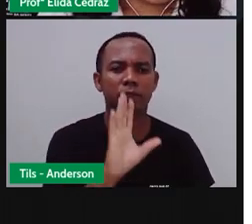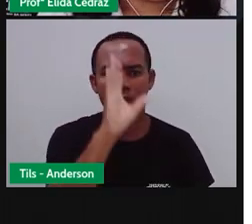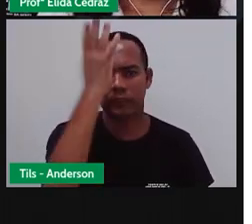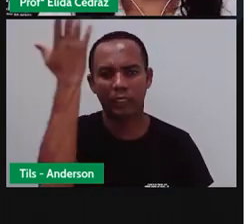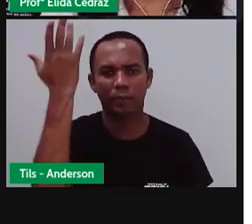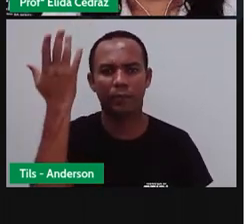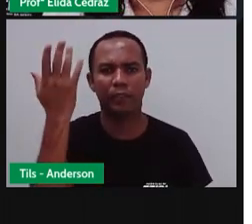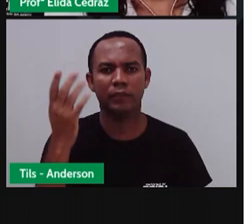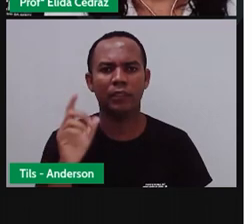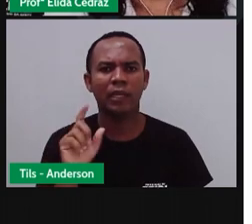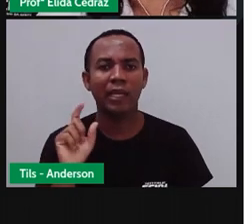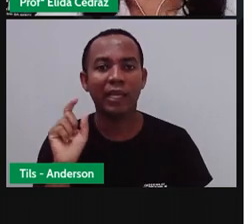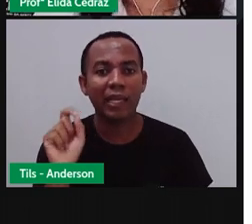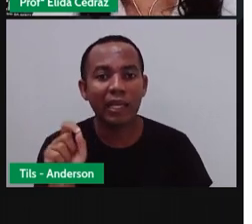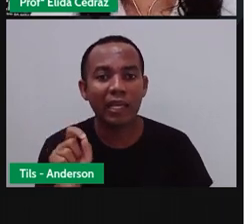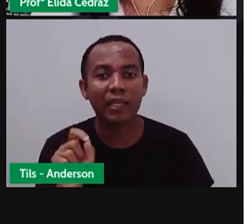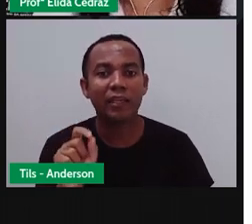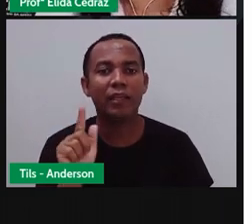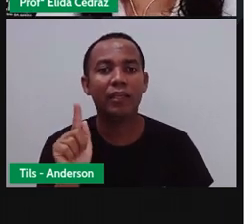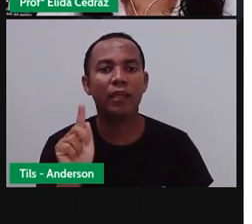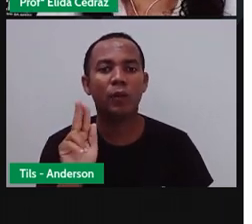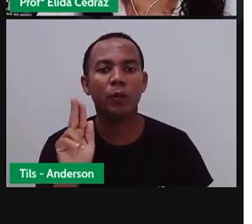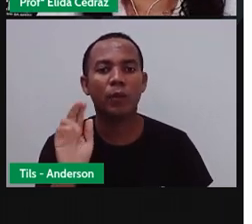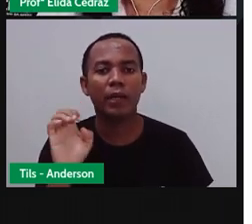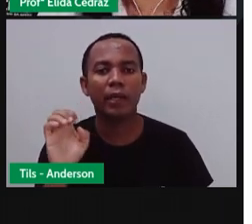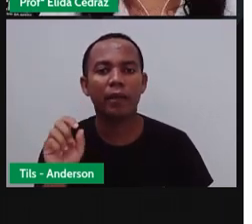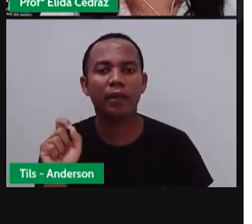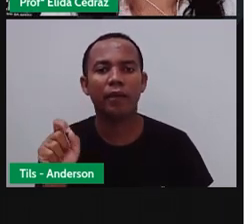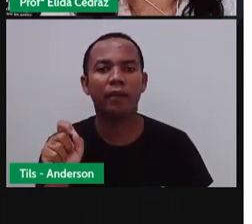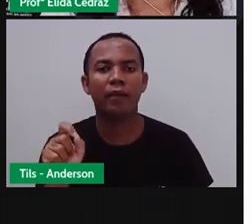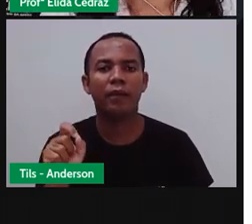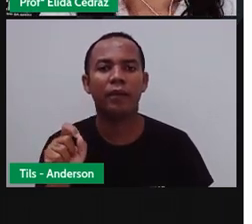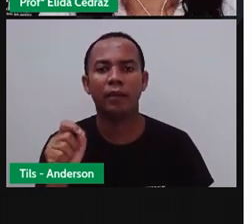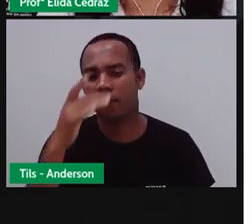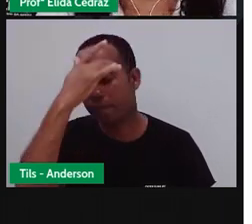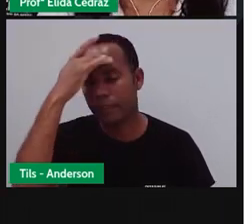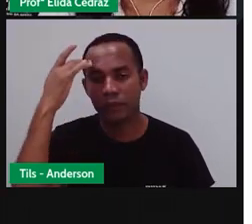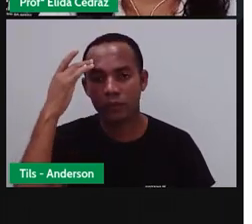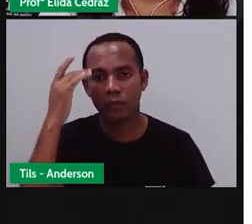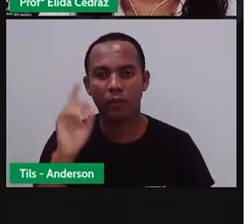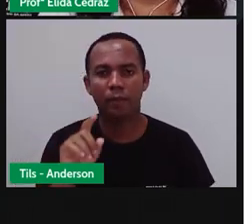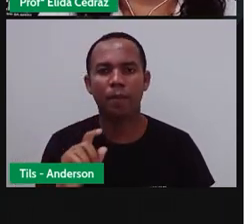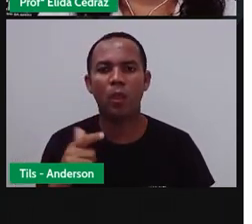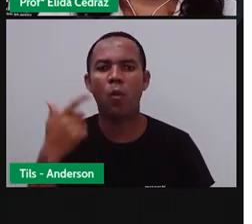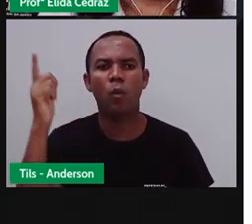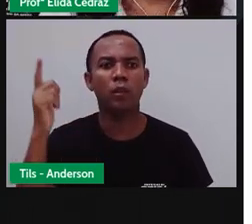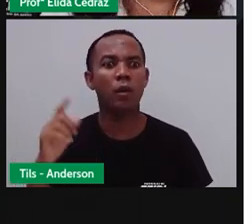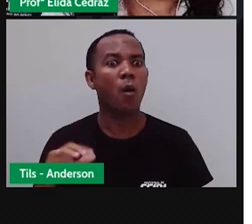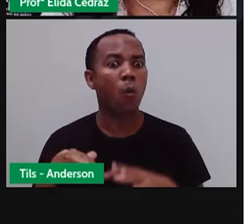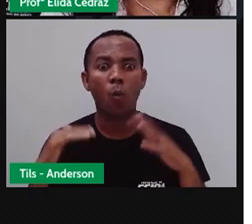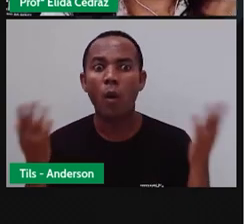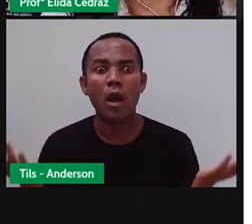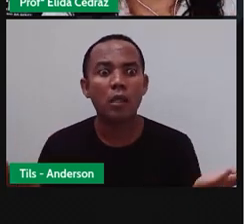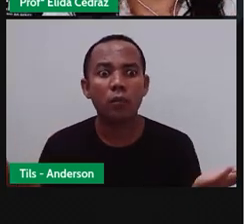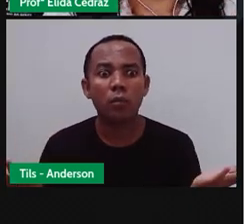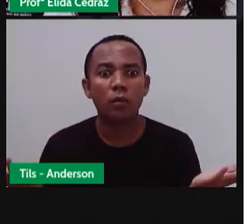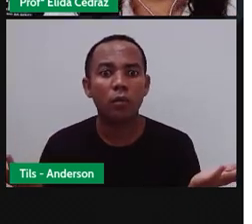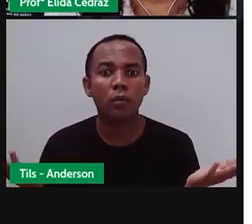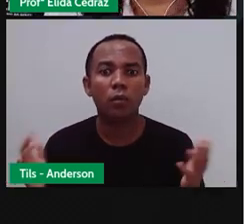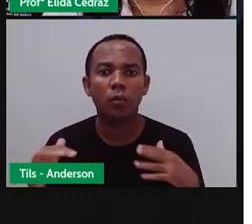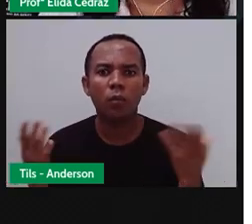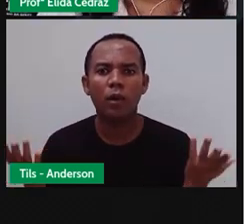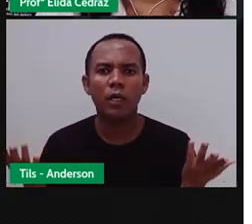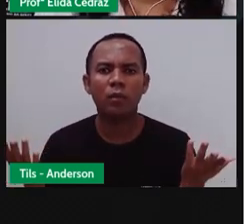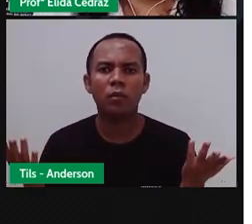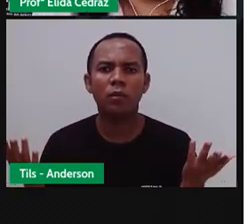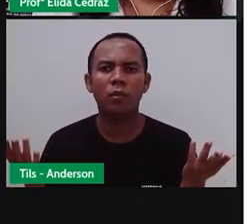Quem são os personagens envolvidos? Quando? O momento que foi no mês